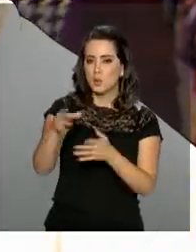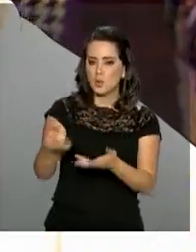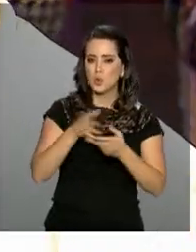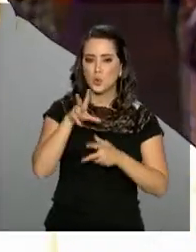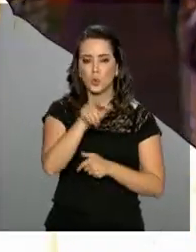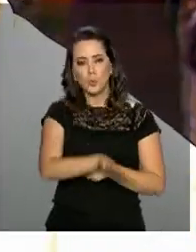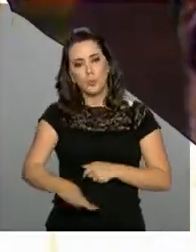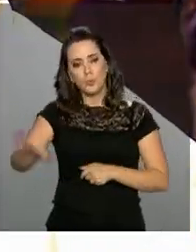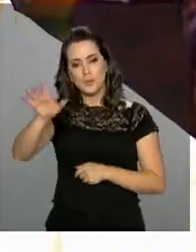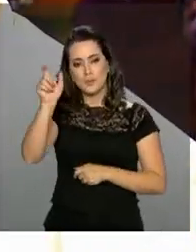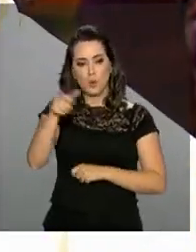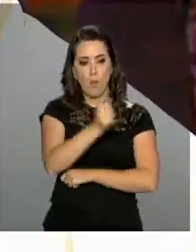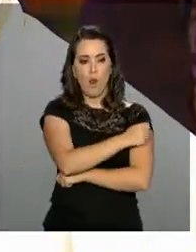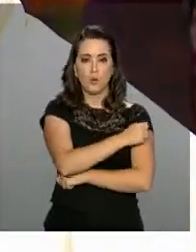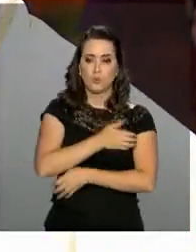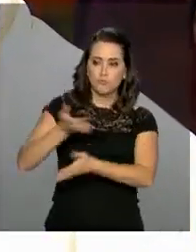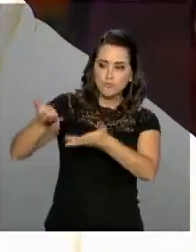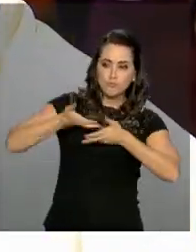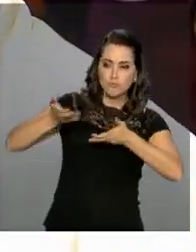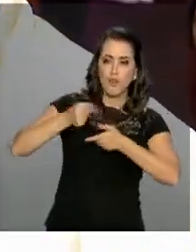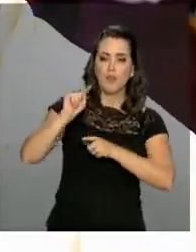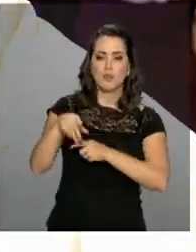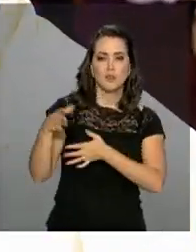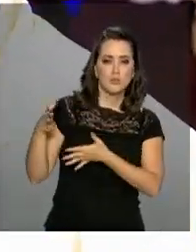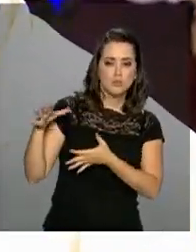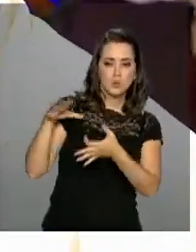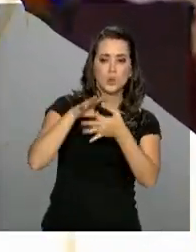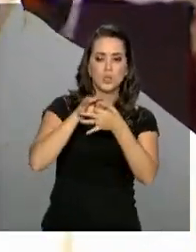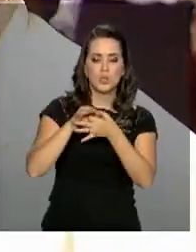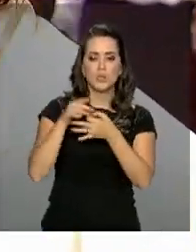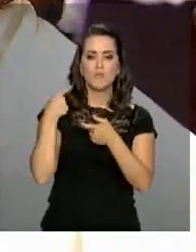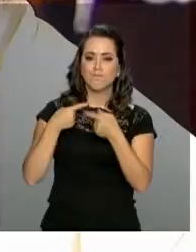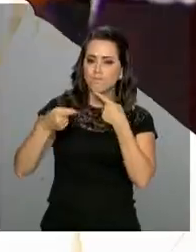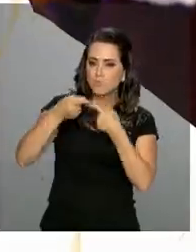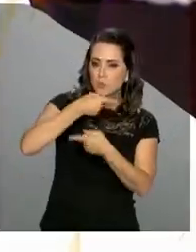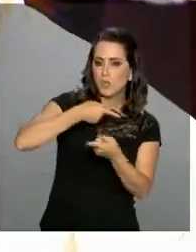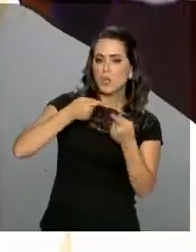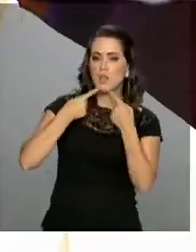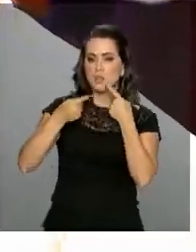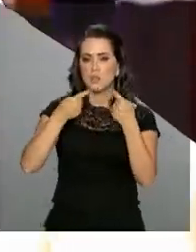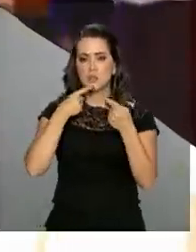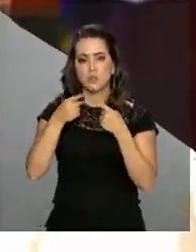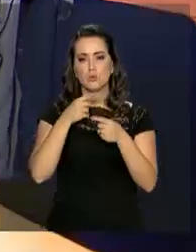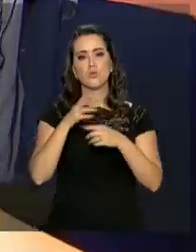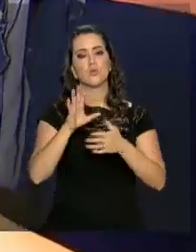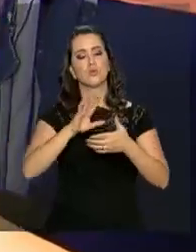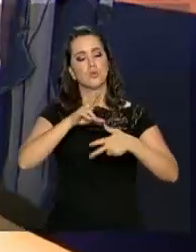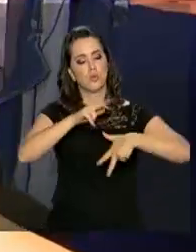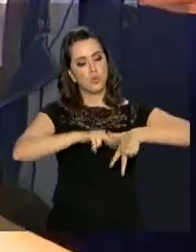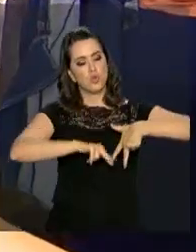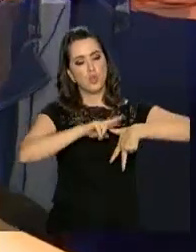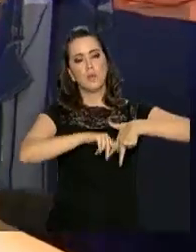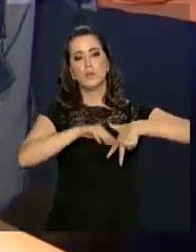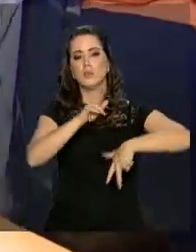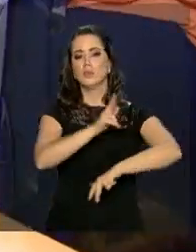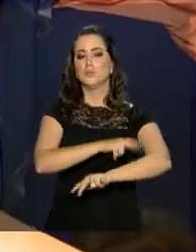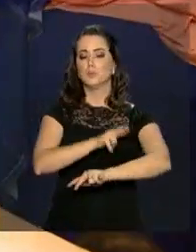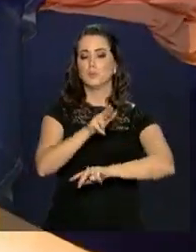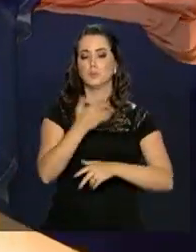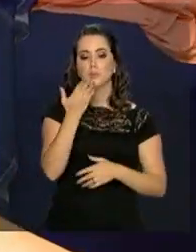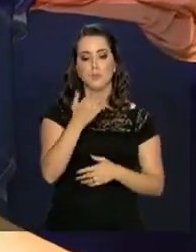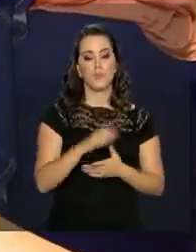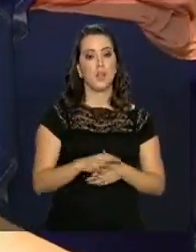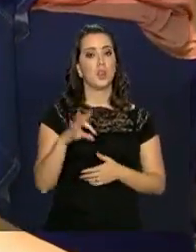todo o Brasil envolvidos nessa interlocução Gênero e Etnia. Em Tupi, a Pajé